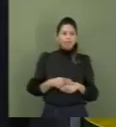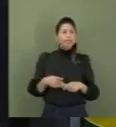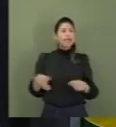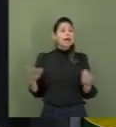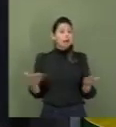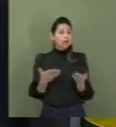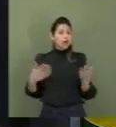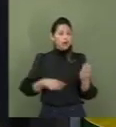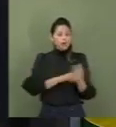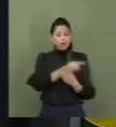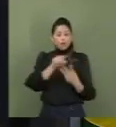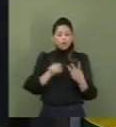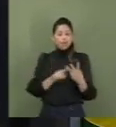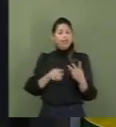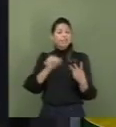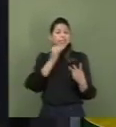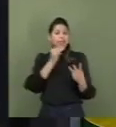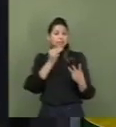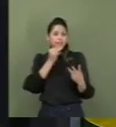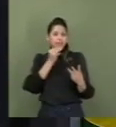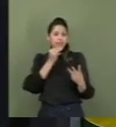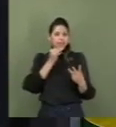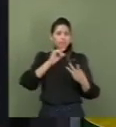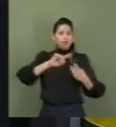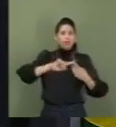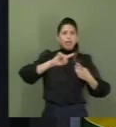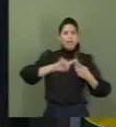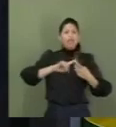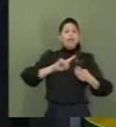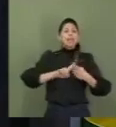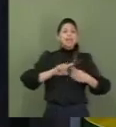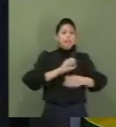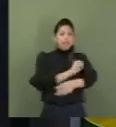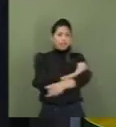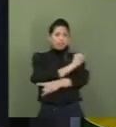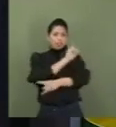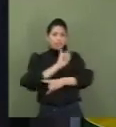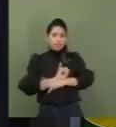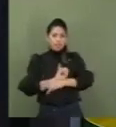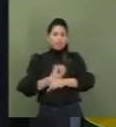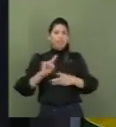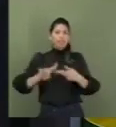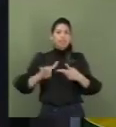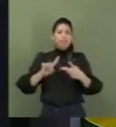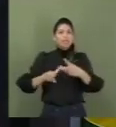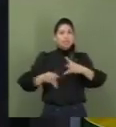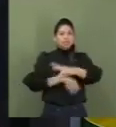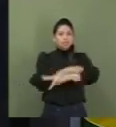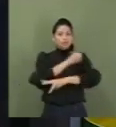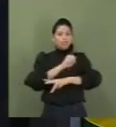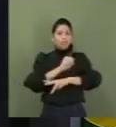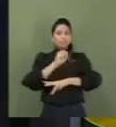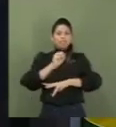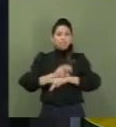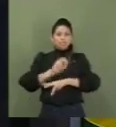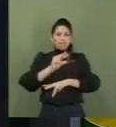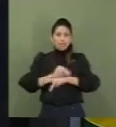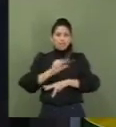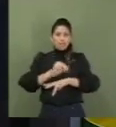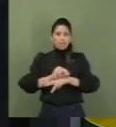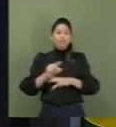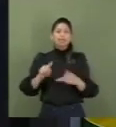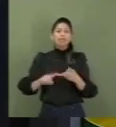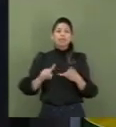extremamente exitosos do SESC e SENAC. Primeiro deles, o turismo social, que